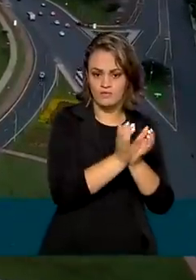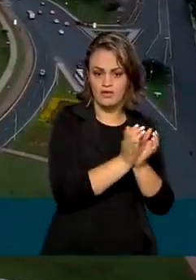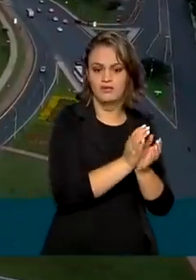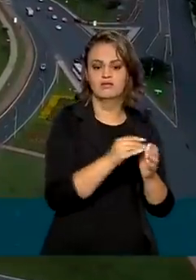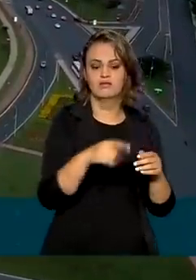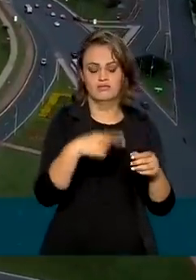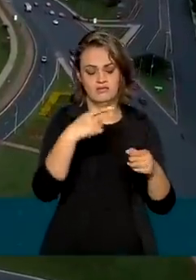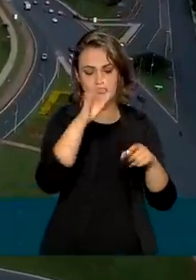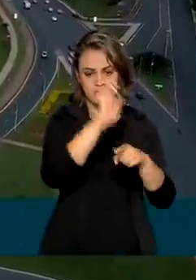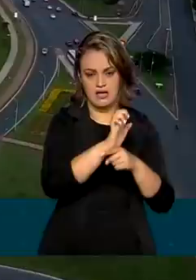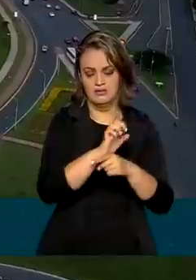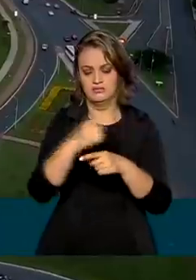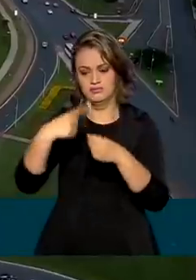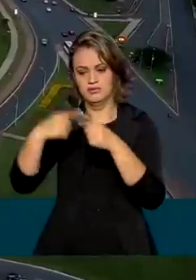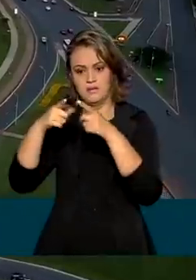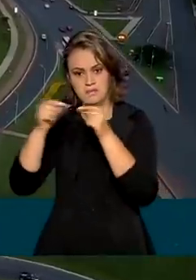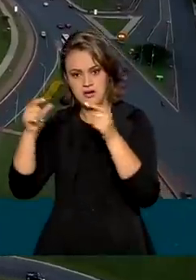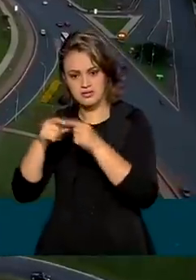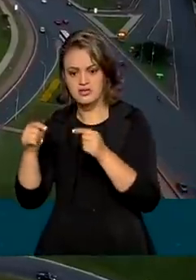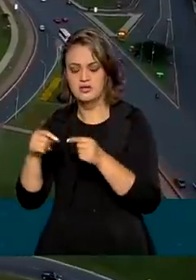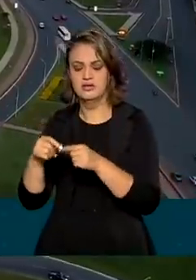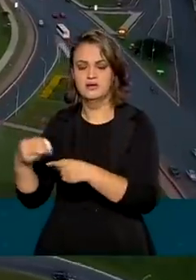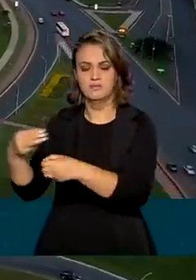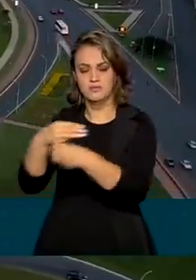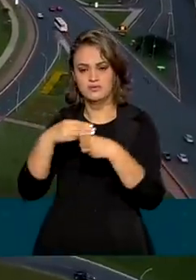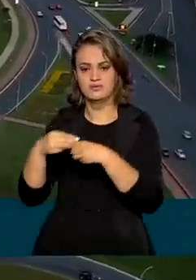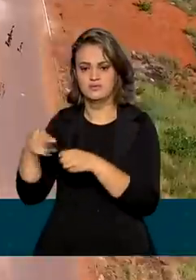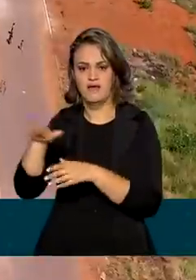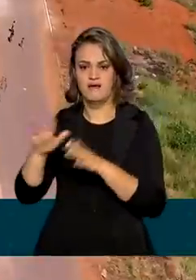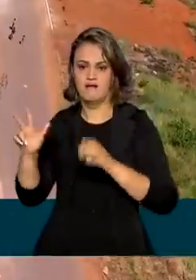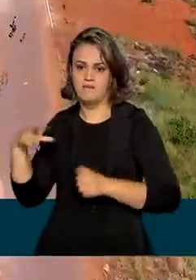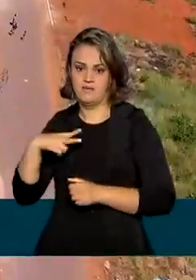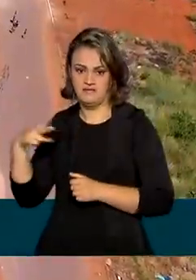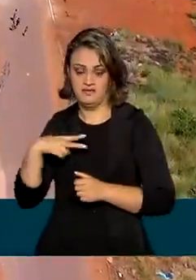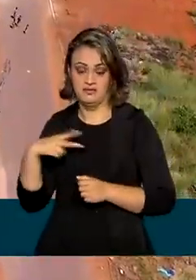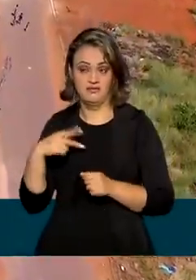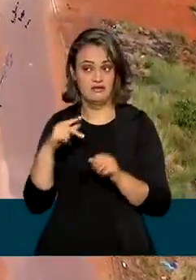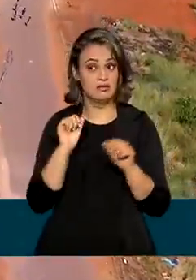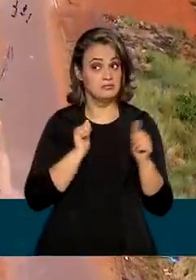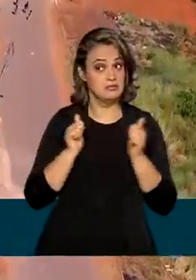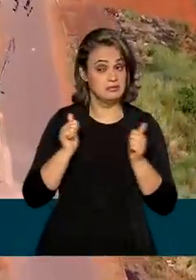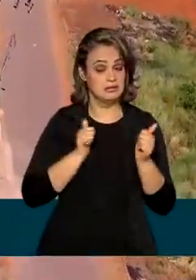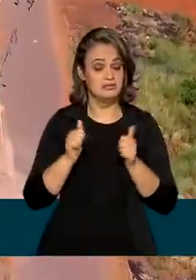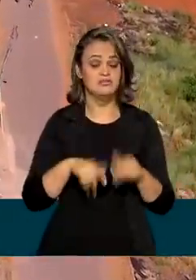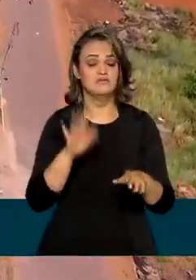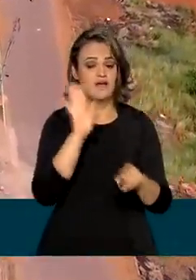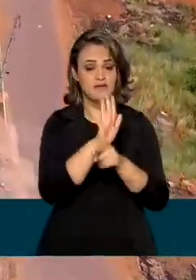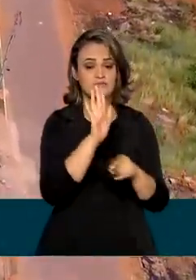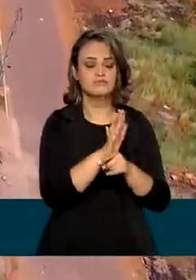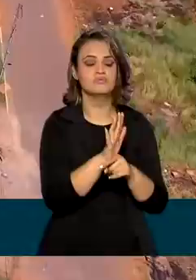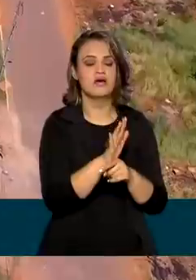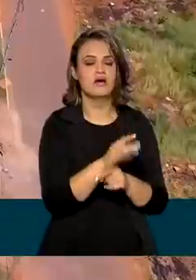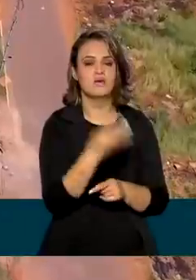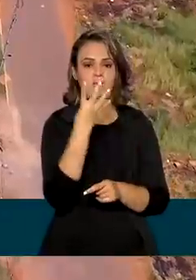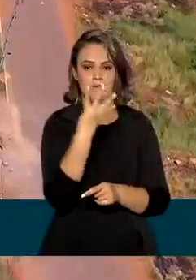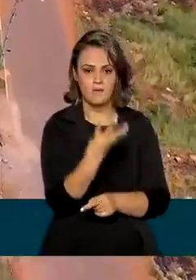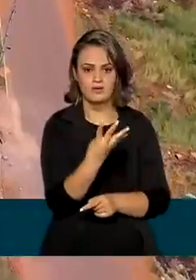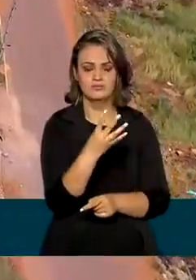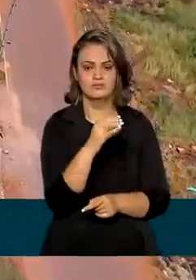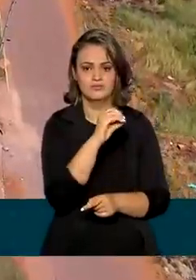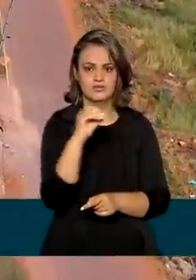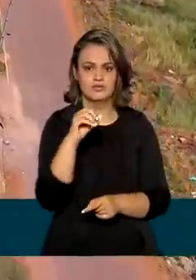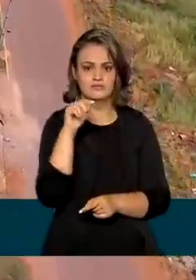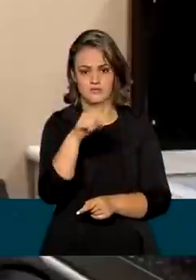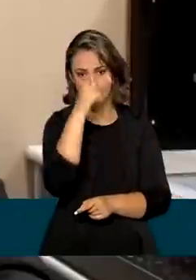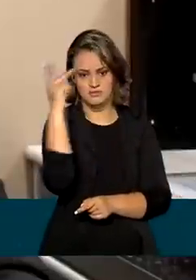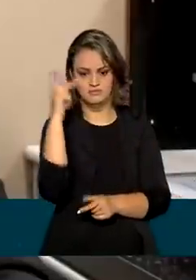o Distrito Federal, os municípios e a iniciativa privada. A expectativa é beneficiar 400 mil